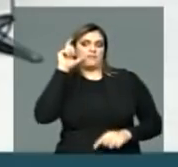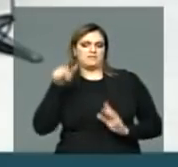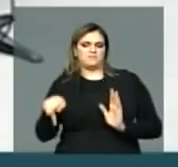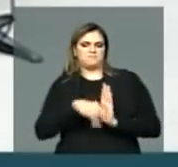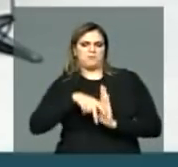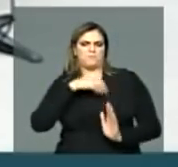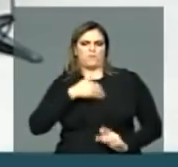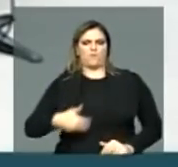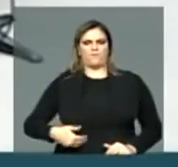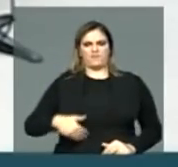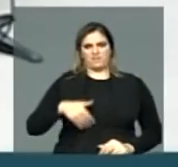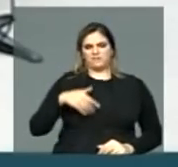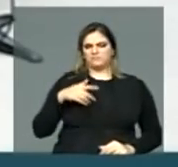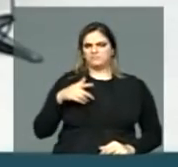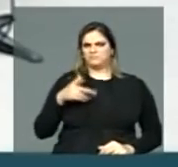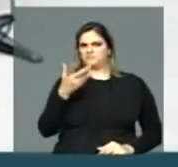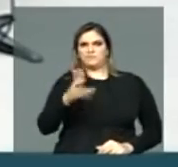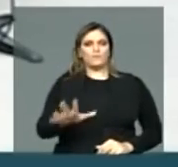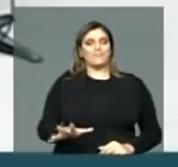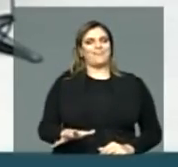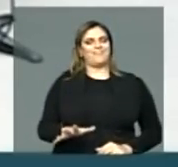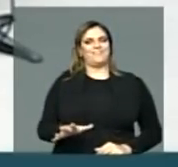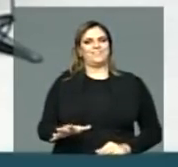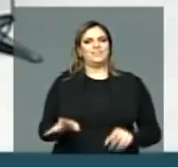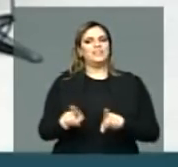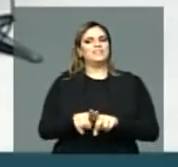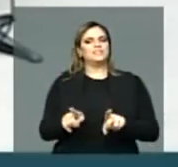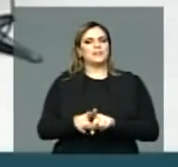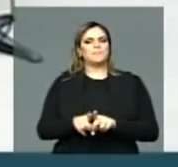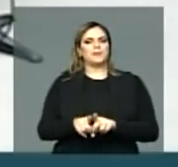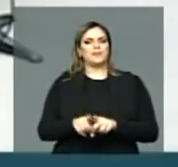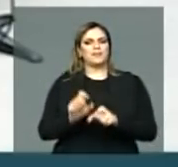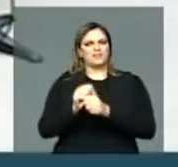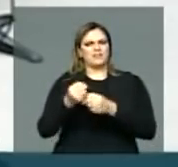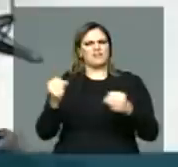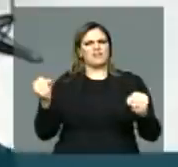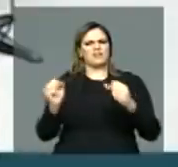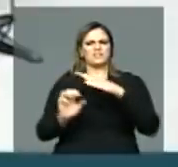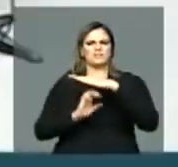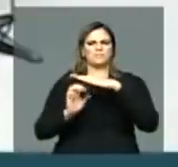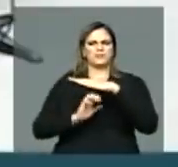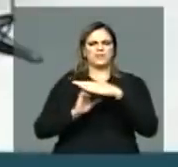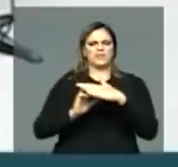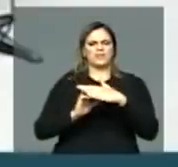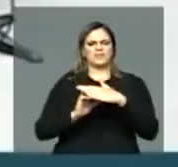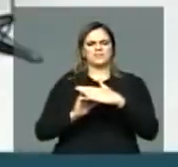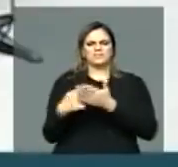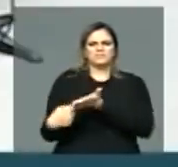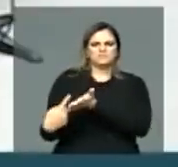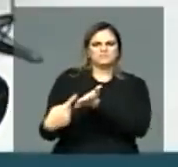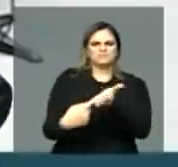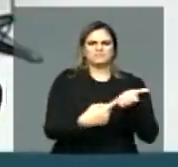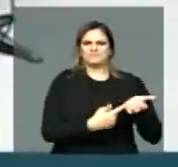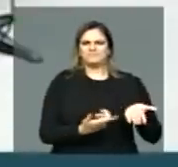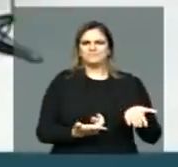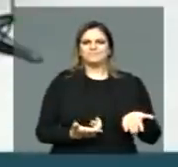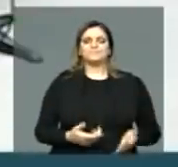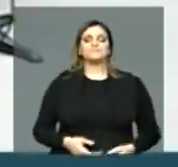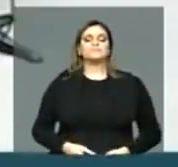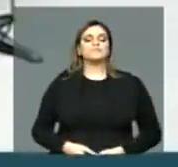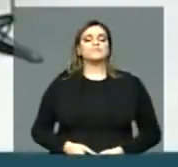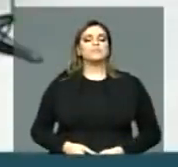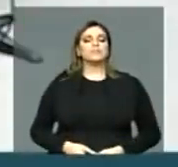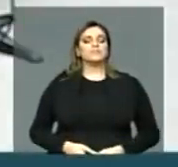arrecadar, e também nos grandes, nas grandes oligarquias desse governo, nos grandes cartéis, etc. Bom,